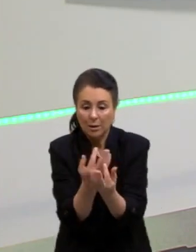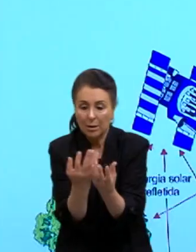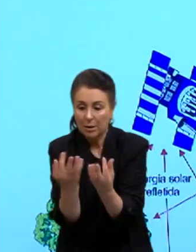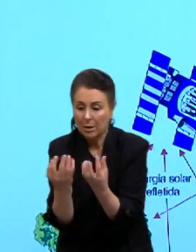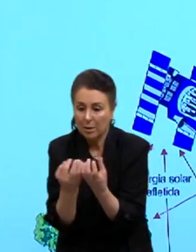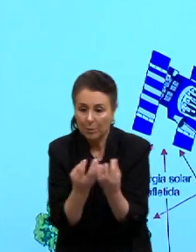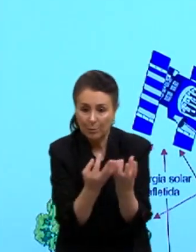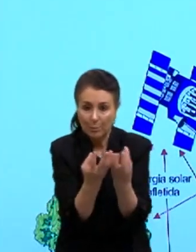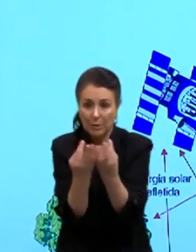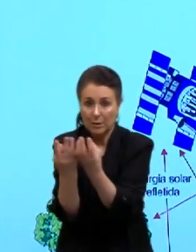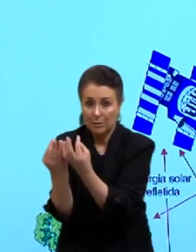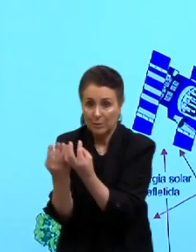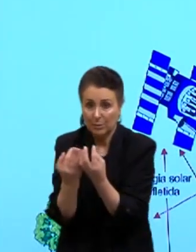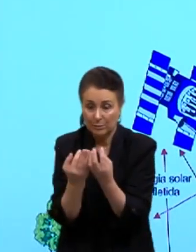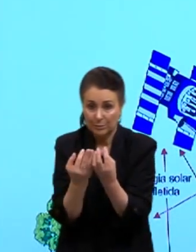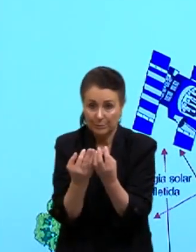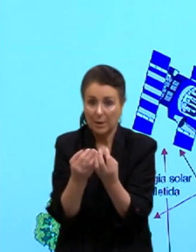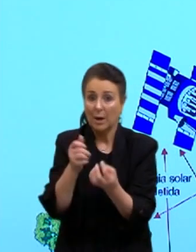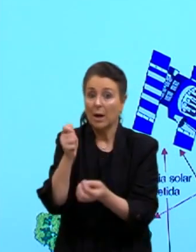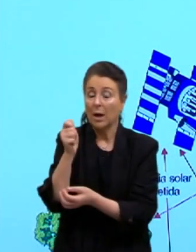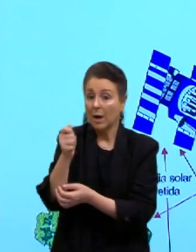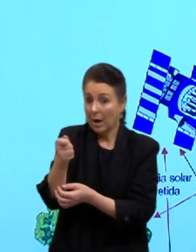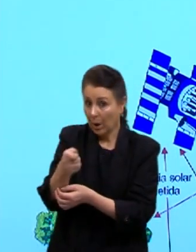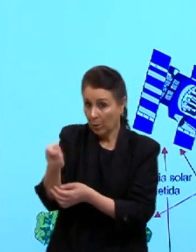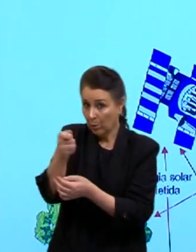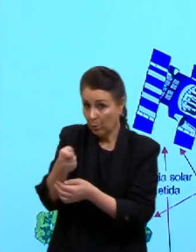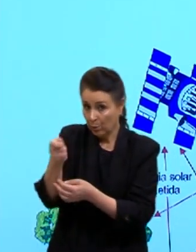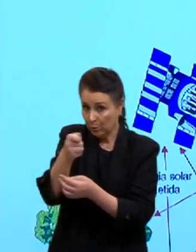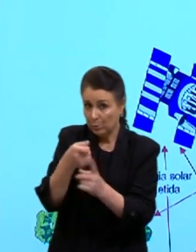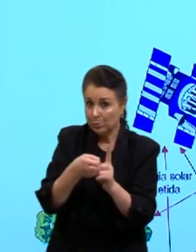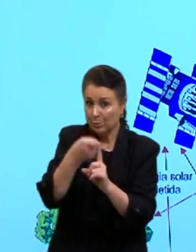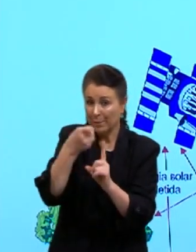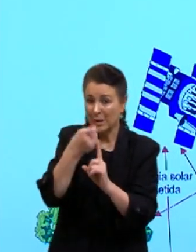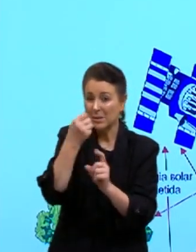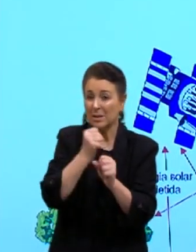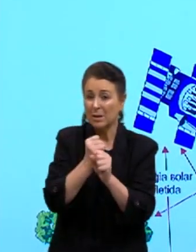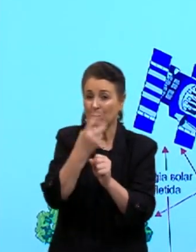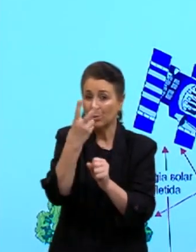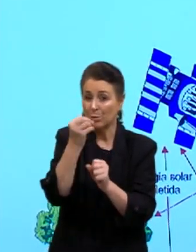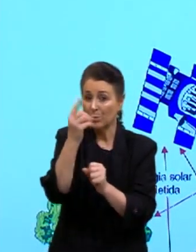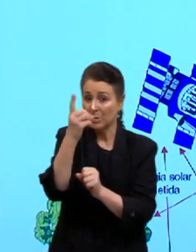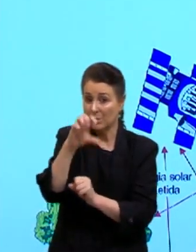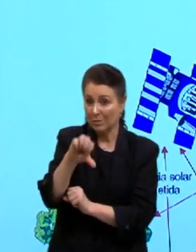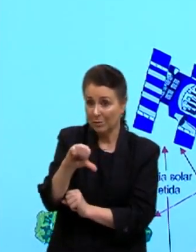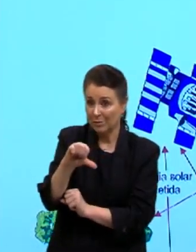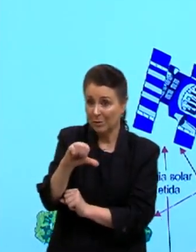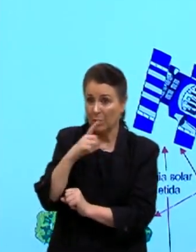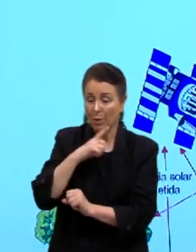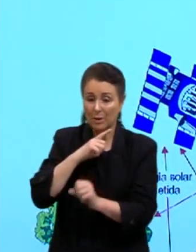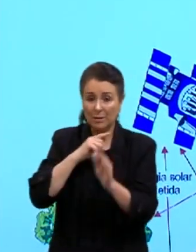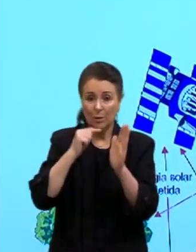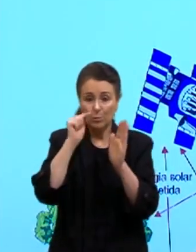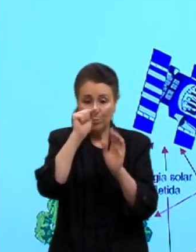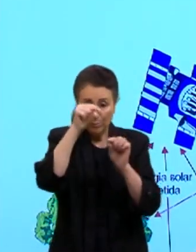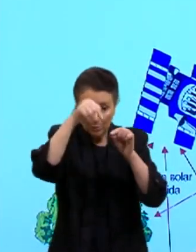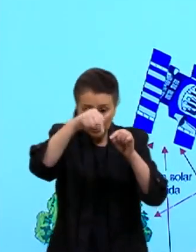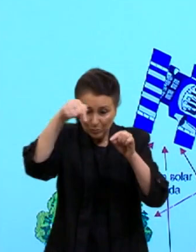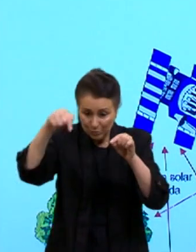2019. Olha aqui, tem bem os pontinhos aqui vermelhos, não sei se vai conseguir mostrar para vocês, mas essas